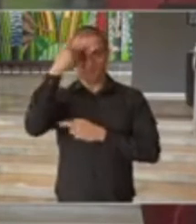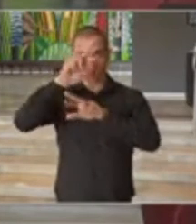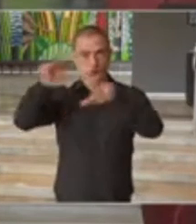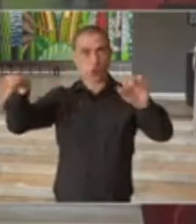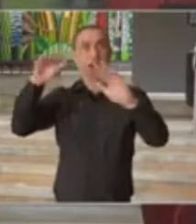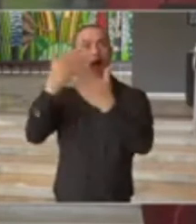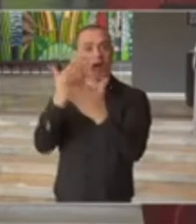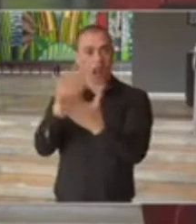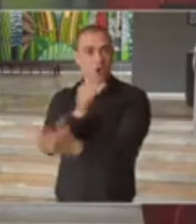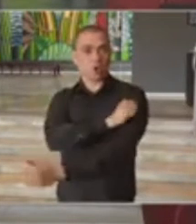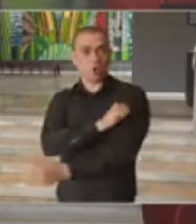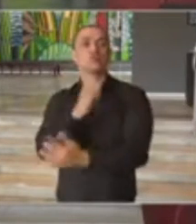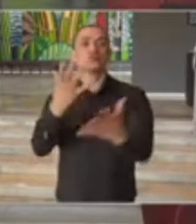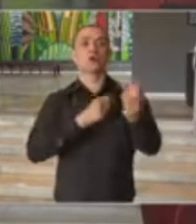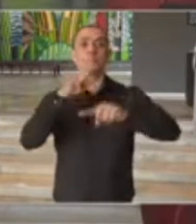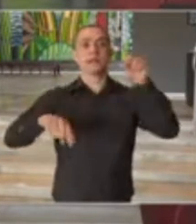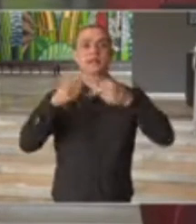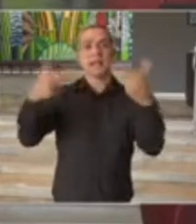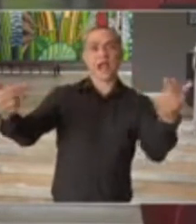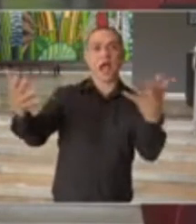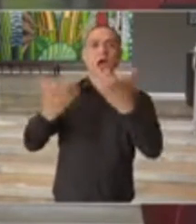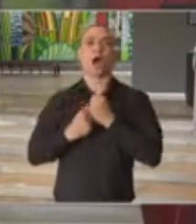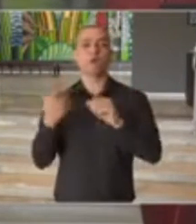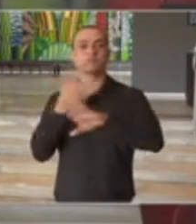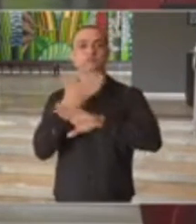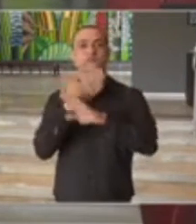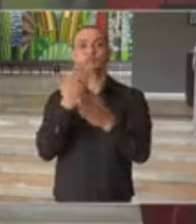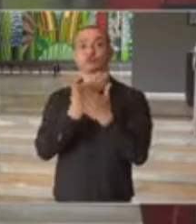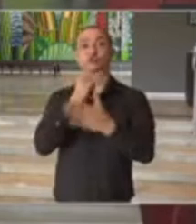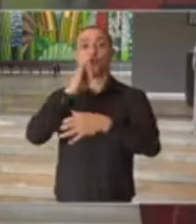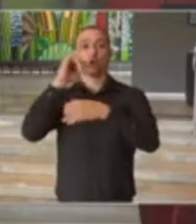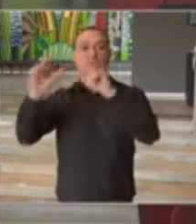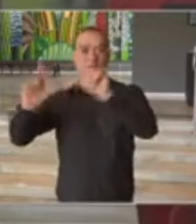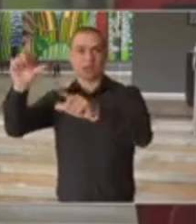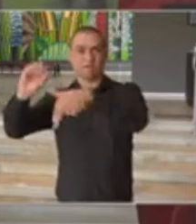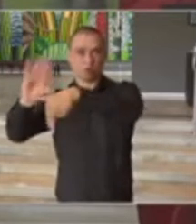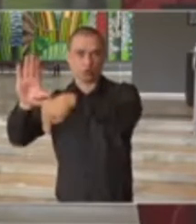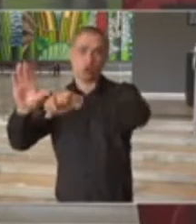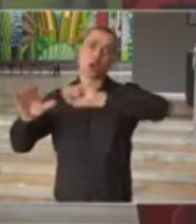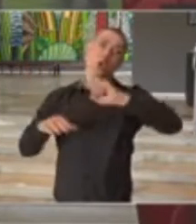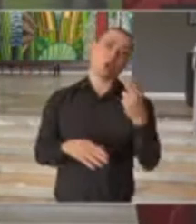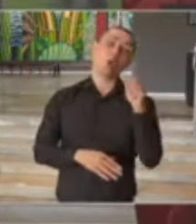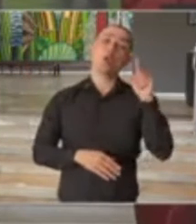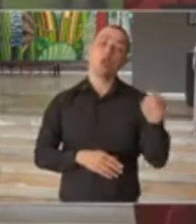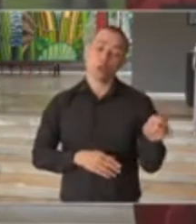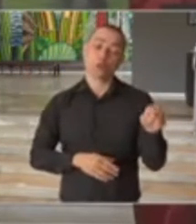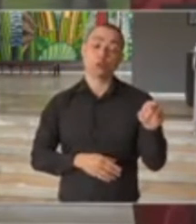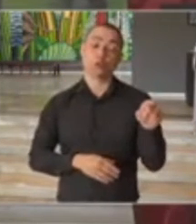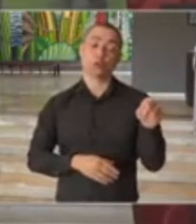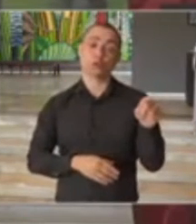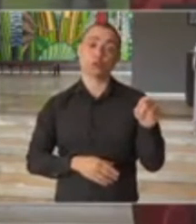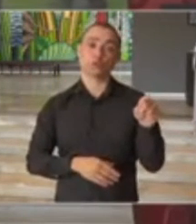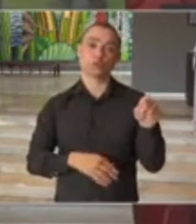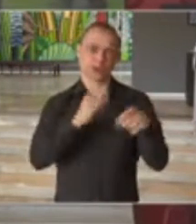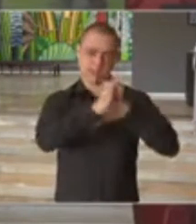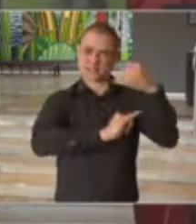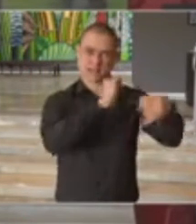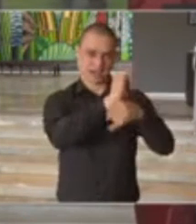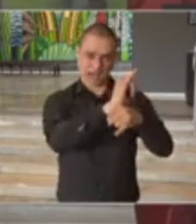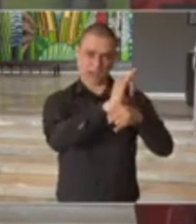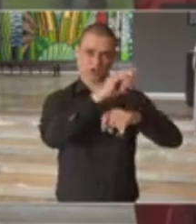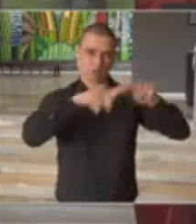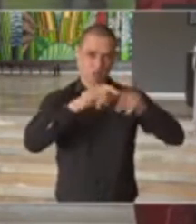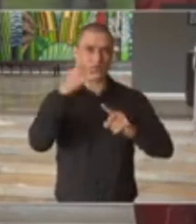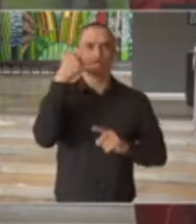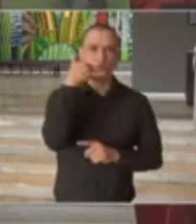alunos recebendo as aulas regularmente, seja através da TV Cultura, seja através da internet, com seus